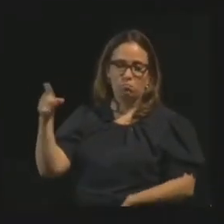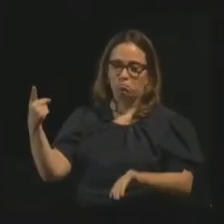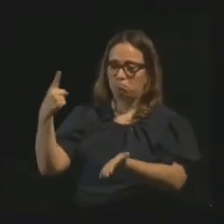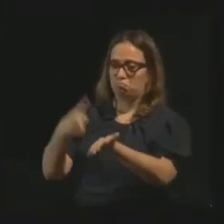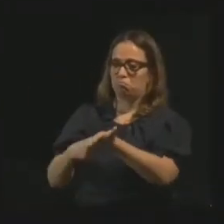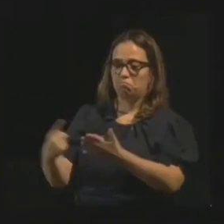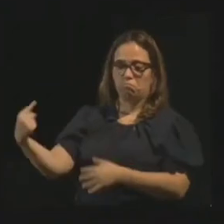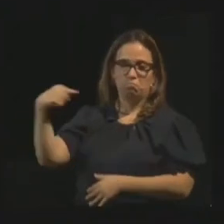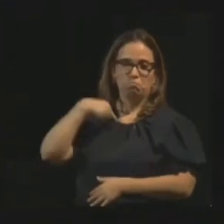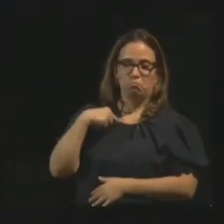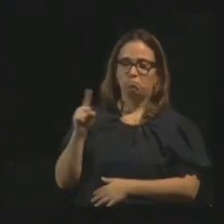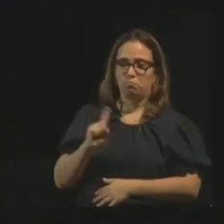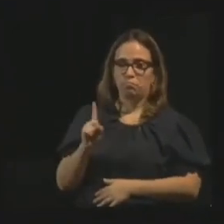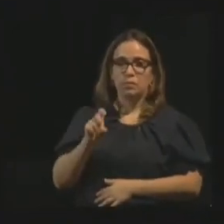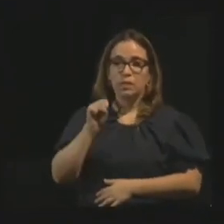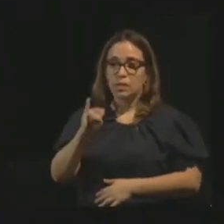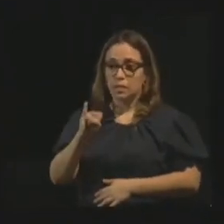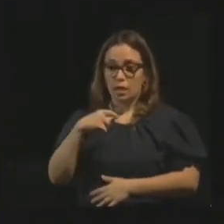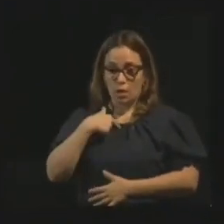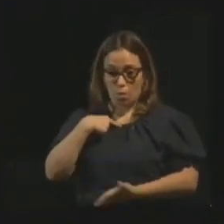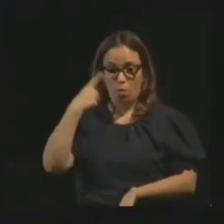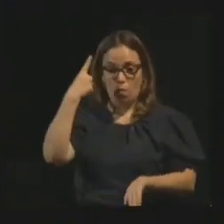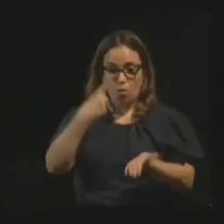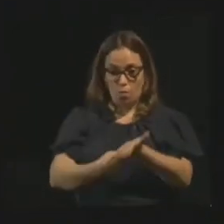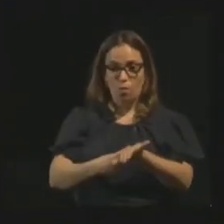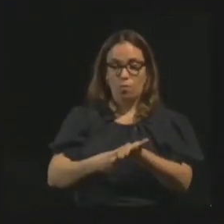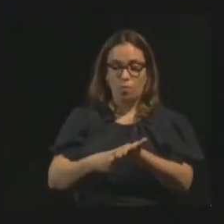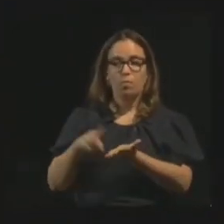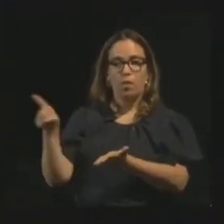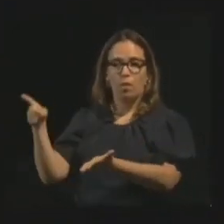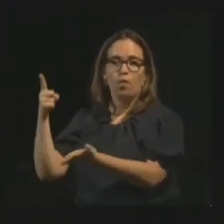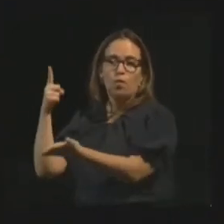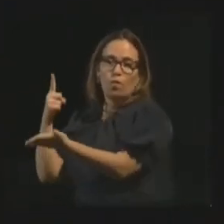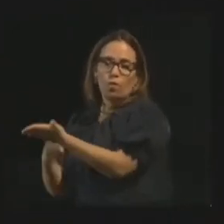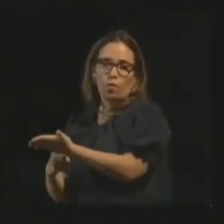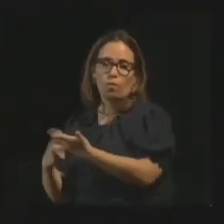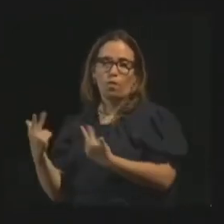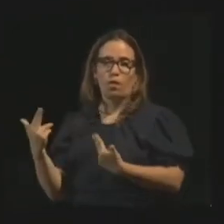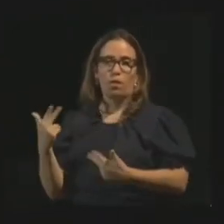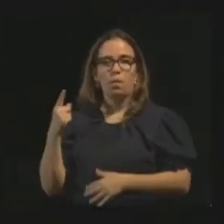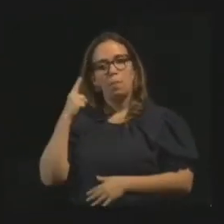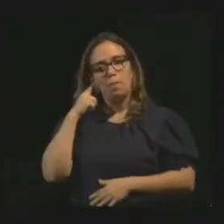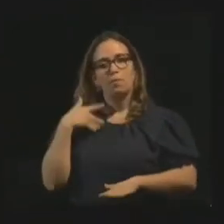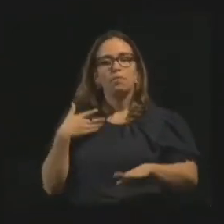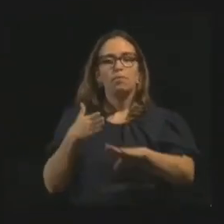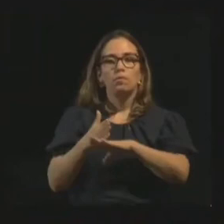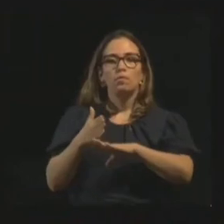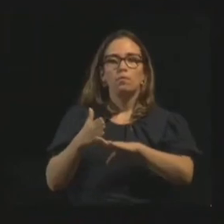conosco, concordam? Os bons espíritos? não, ele sei que entrou, mas daqui a alguns dias vai sair.